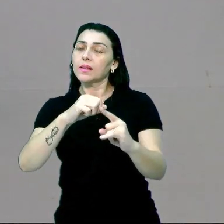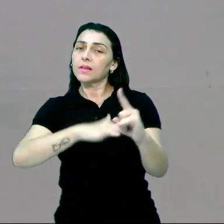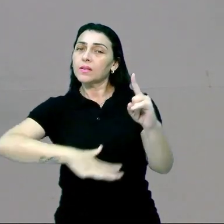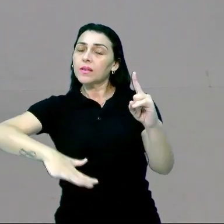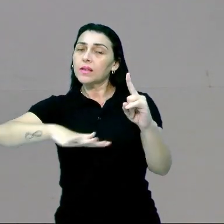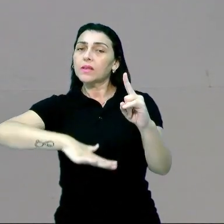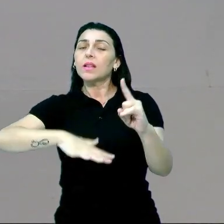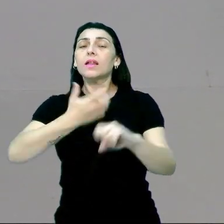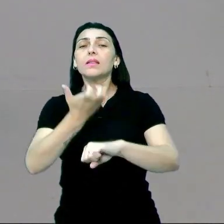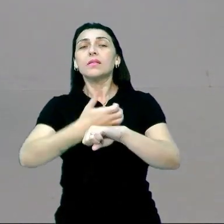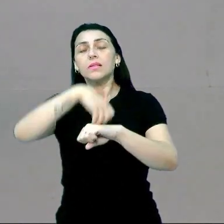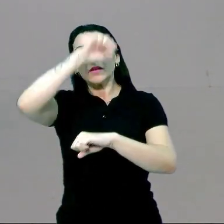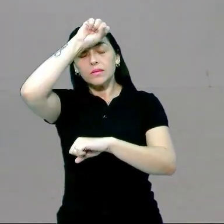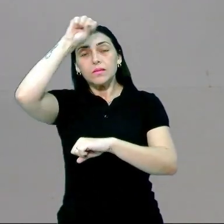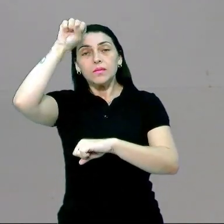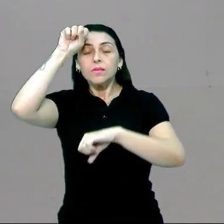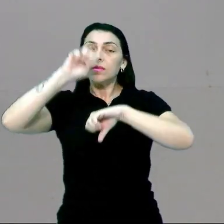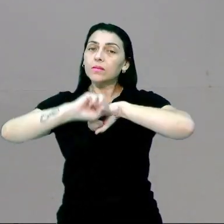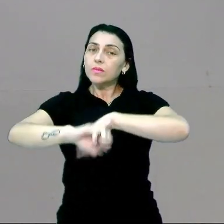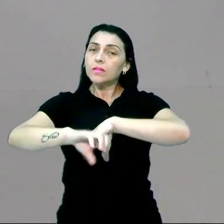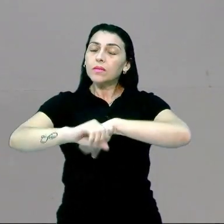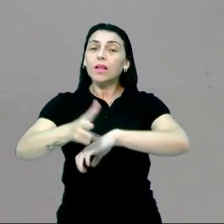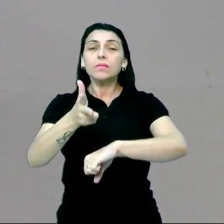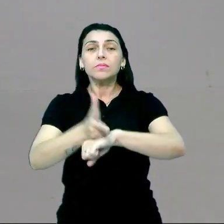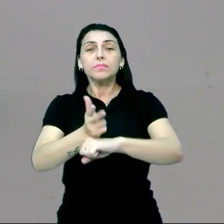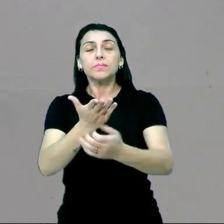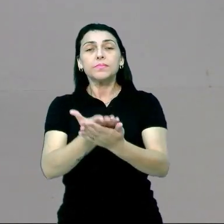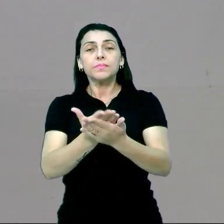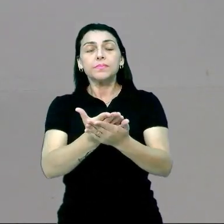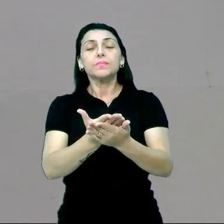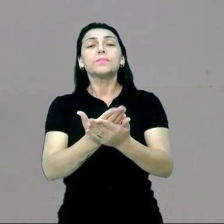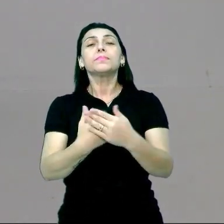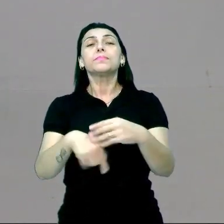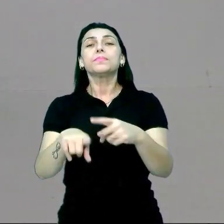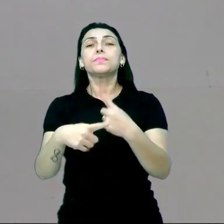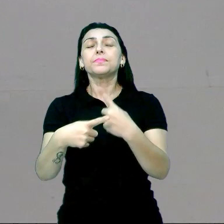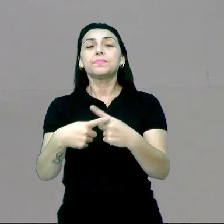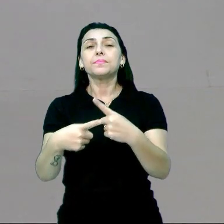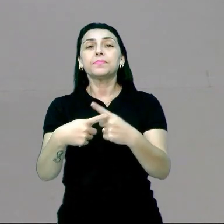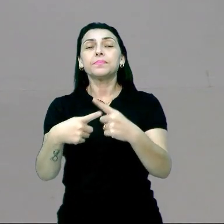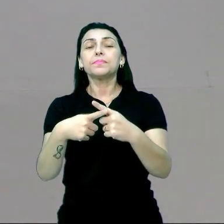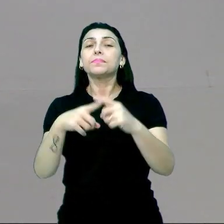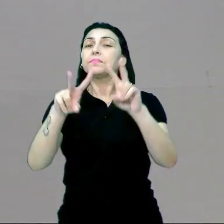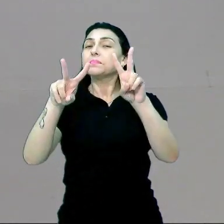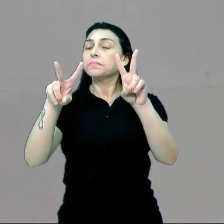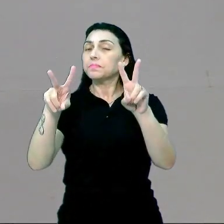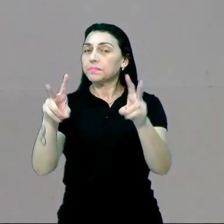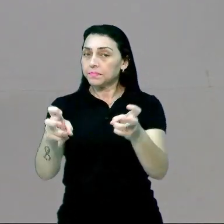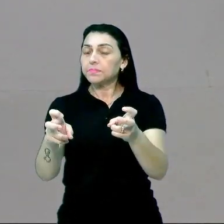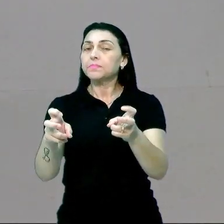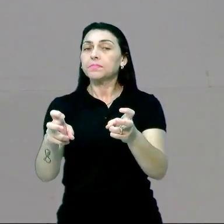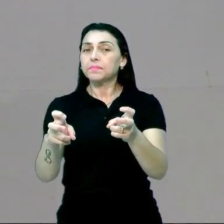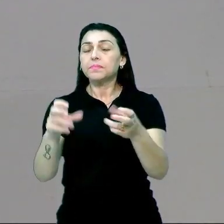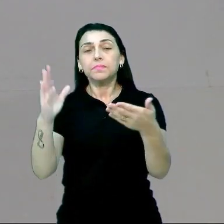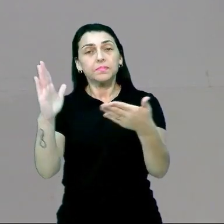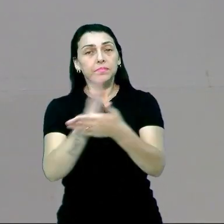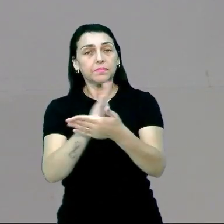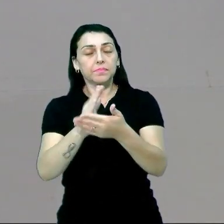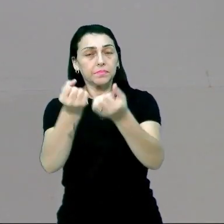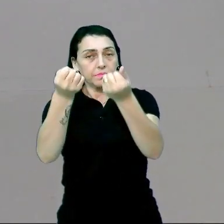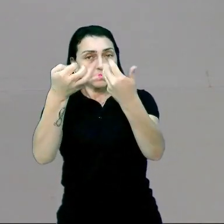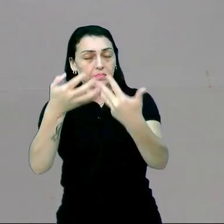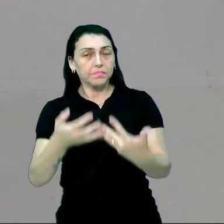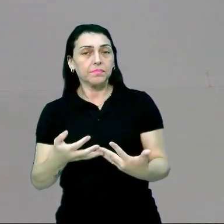Então eu venho trabalhando ao longo de videoaulas justamente essas temáticas, com algumas